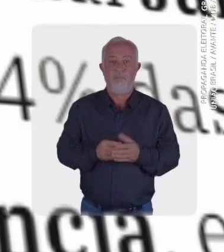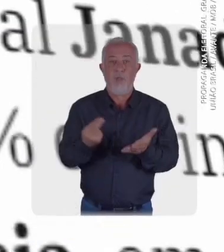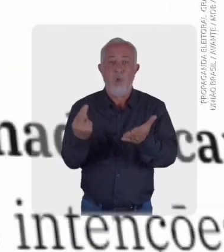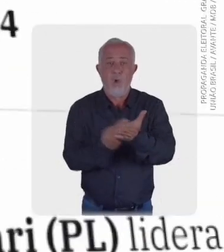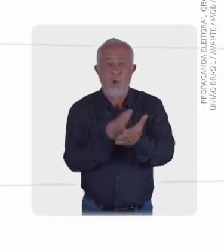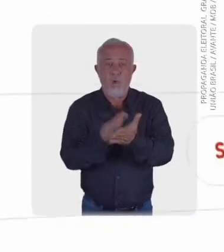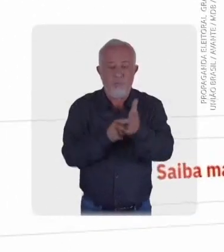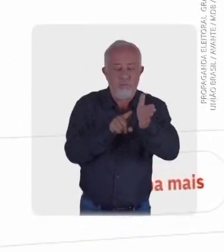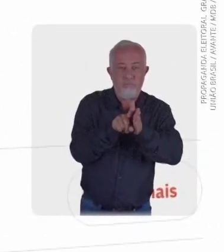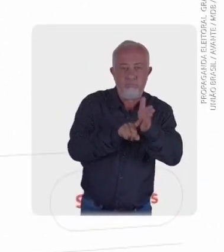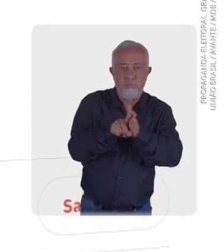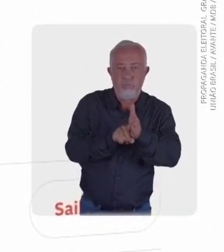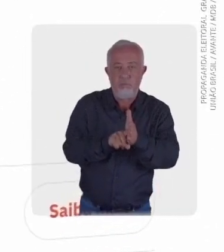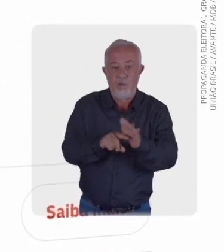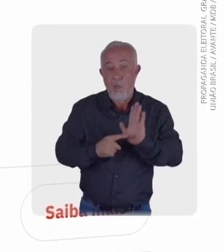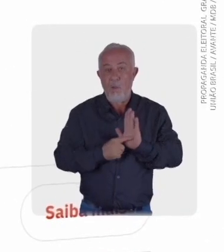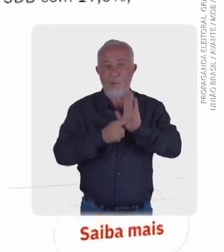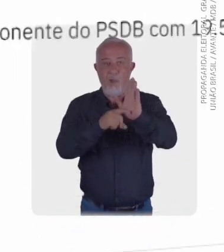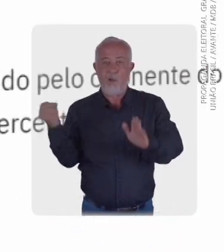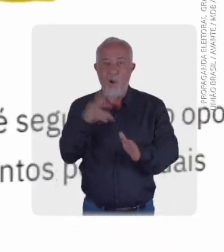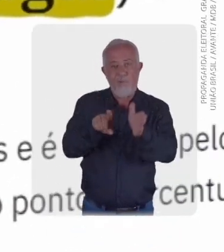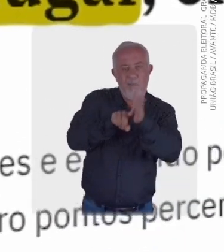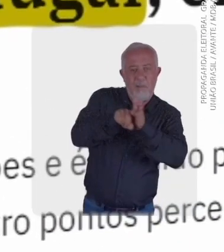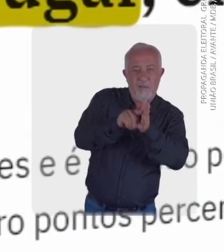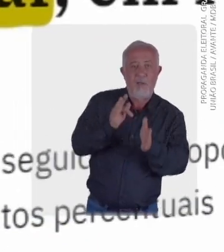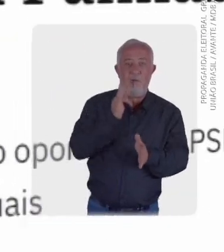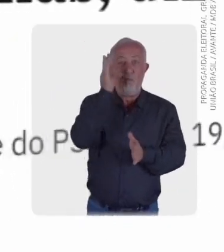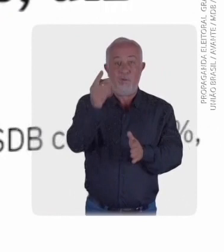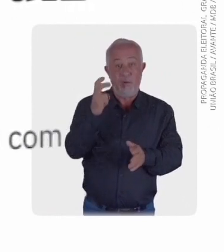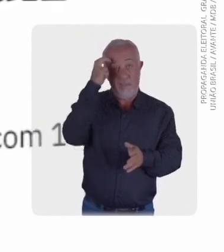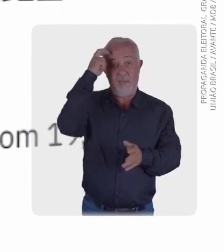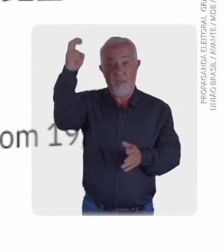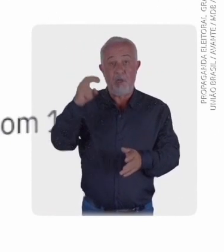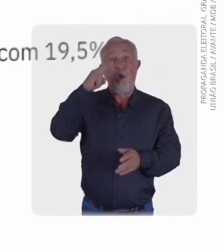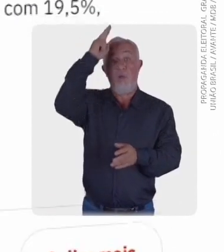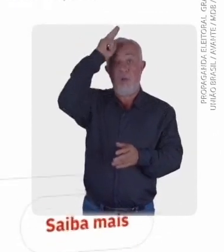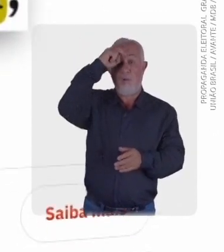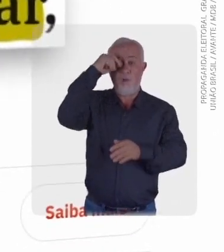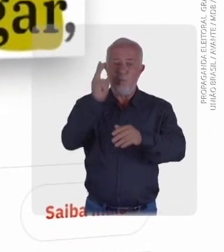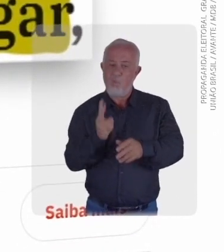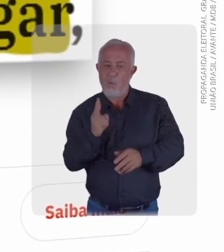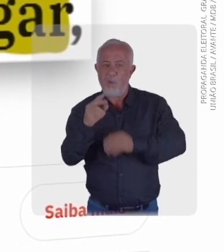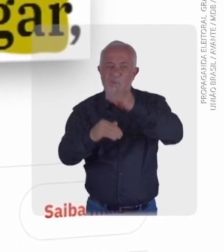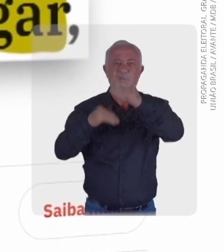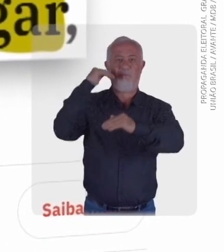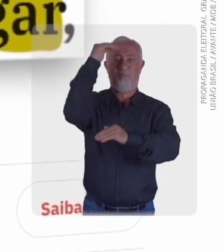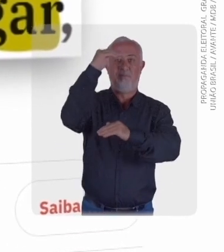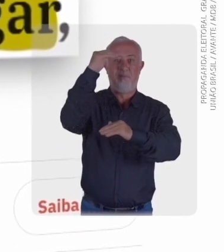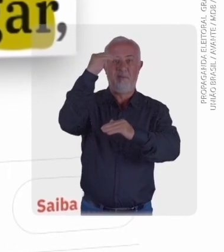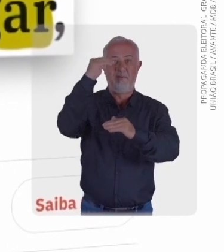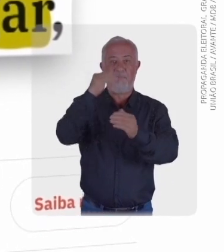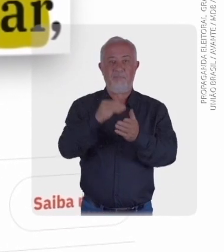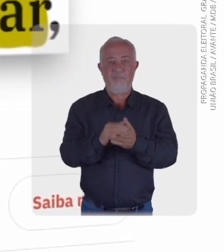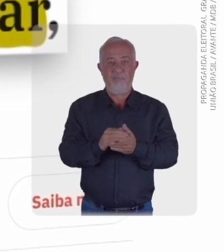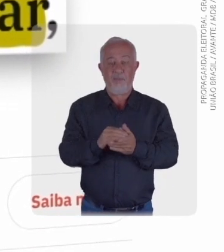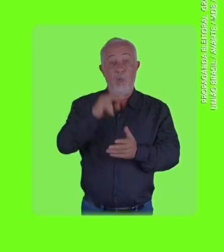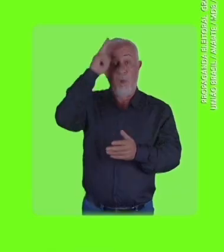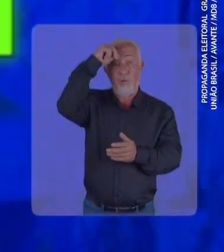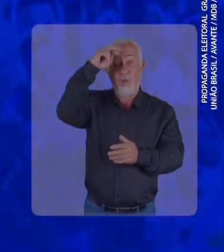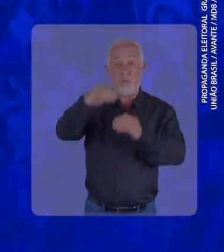A revista Exame acaba de publicar na nova pesquisa Futuro Inteligência. Janad continua crescendo.